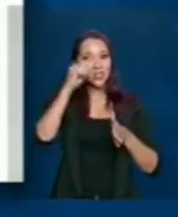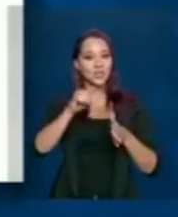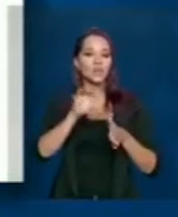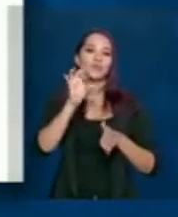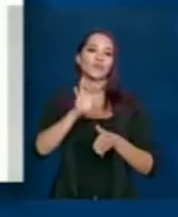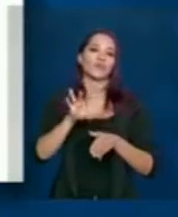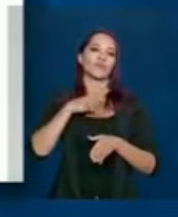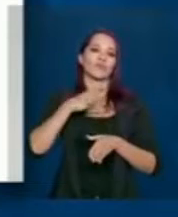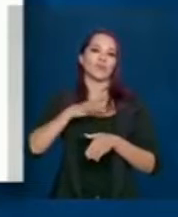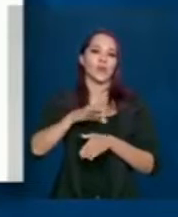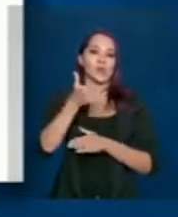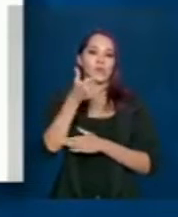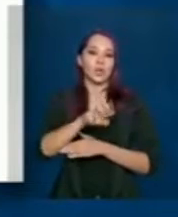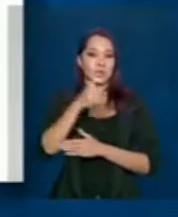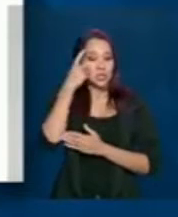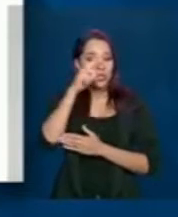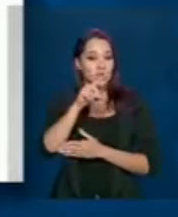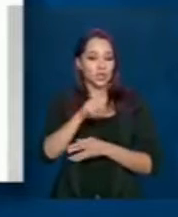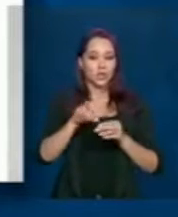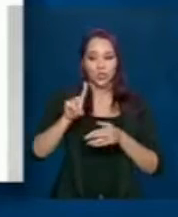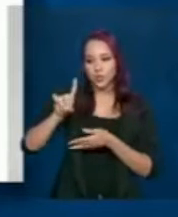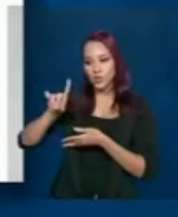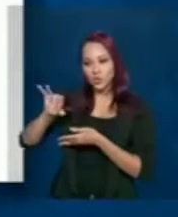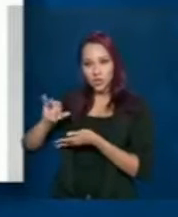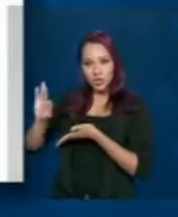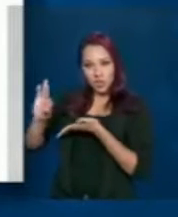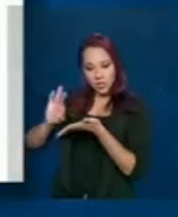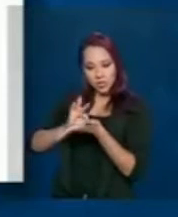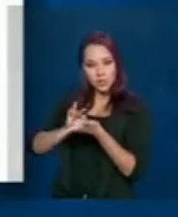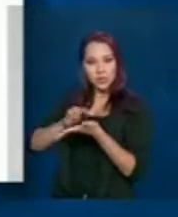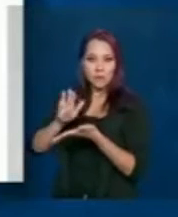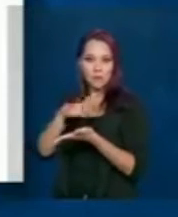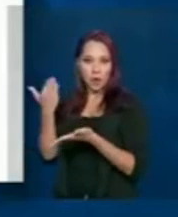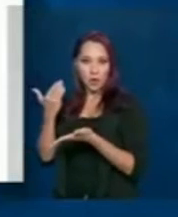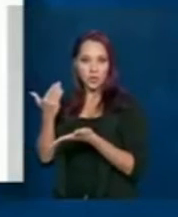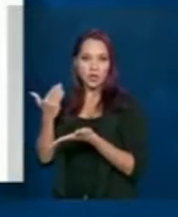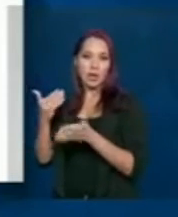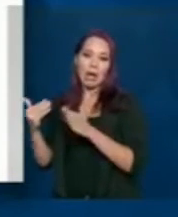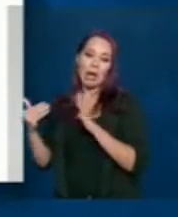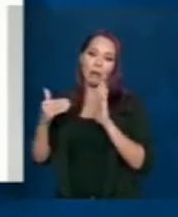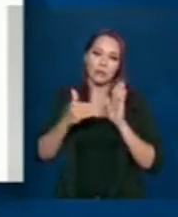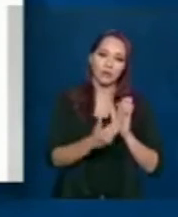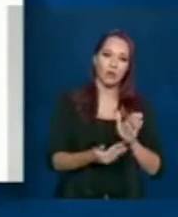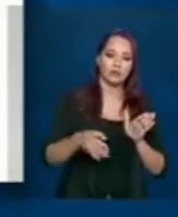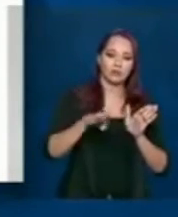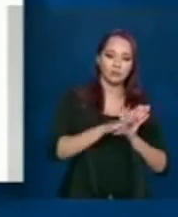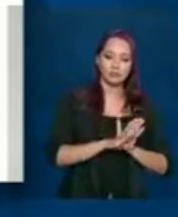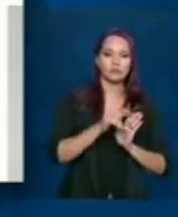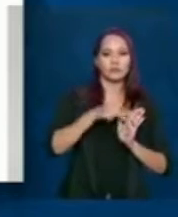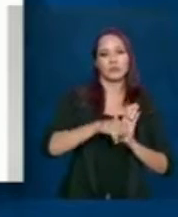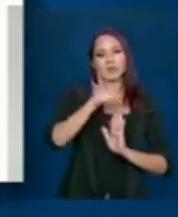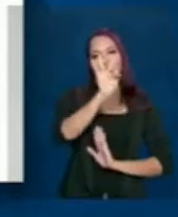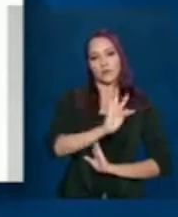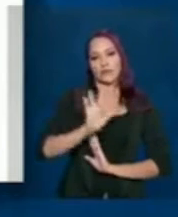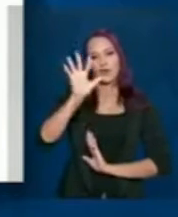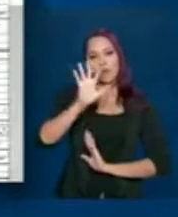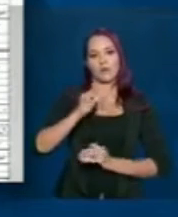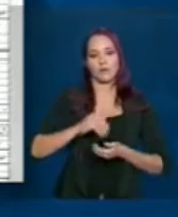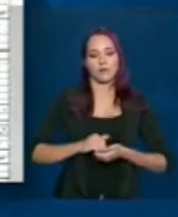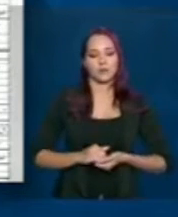média, 15 dias, que leva entre o registro do óbito até a chegada dele no sistema federal.